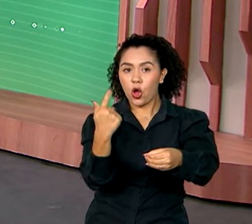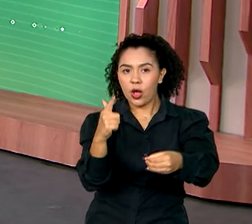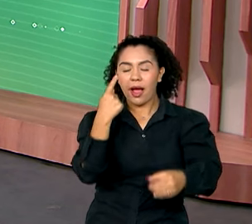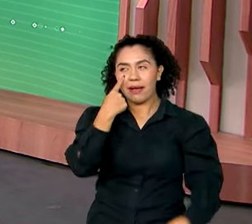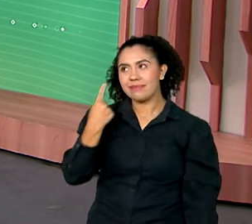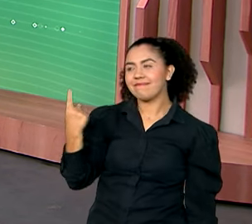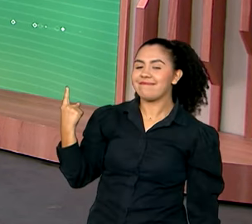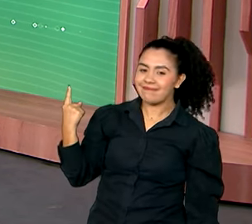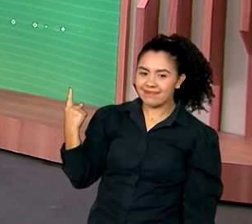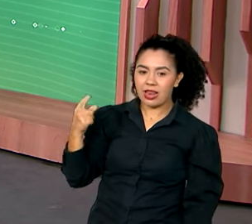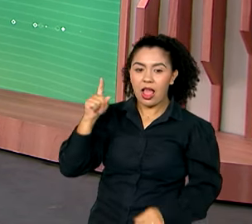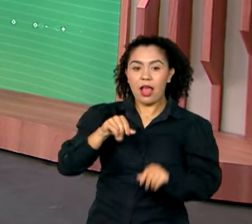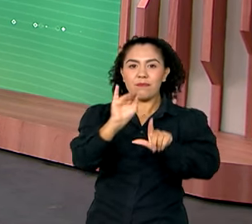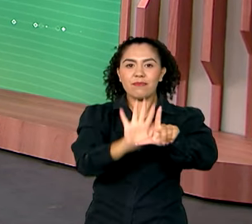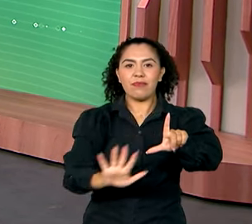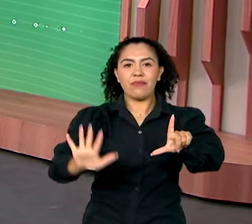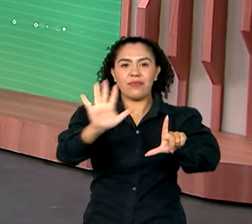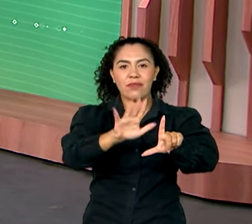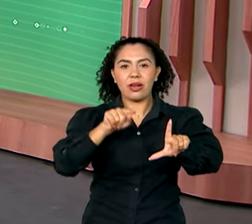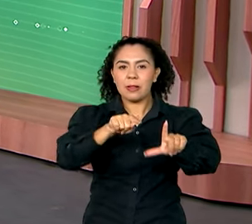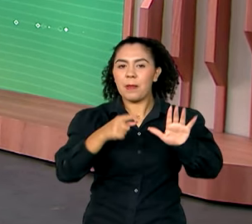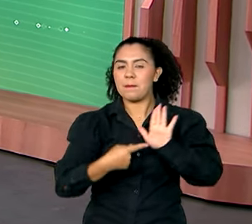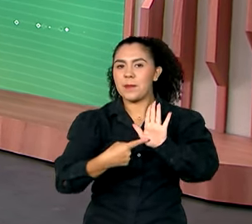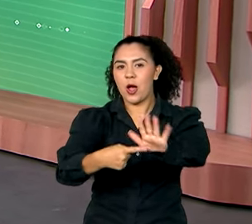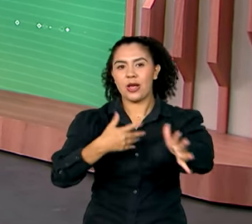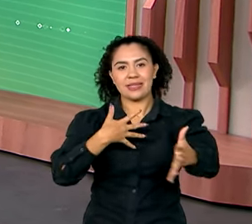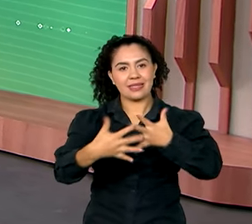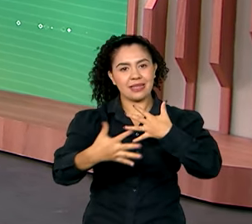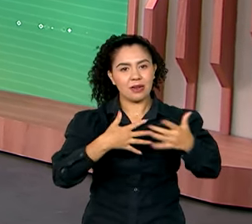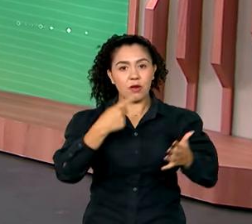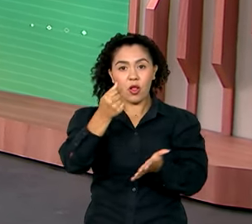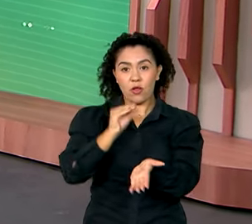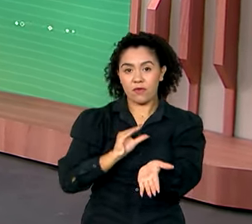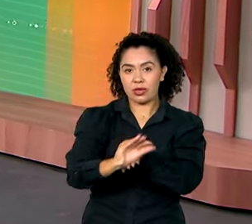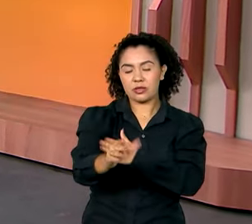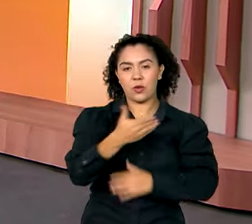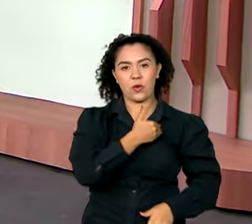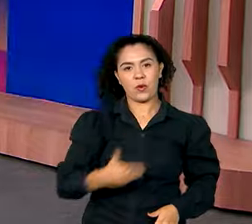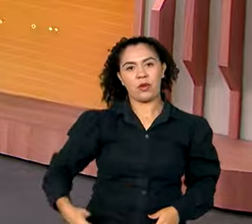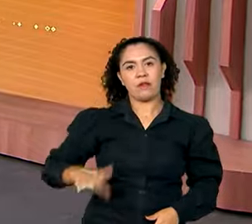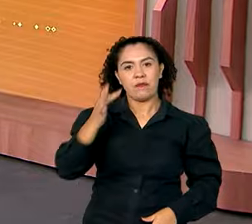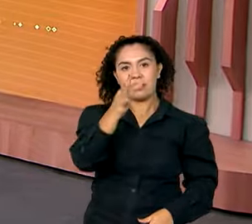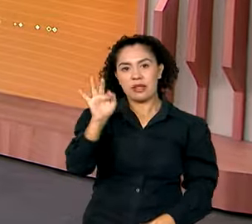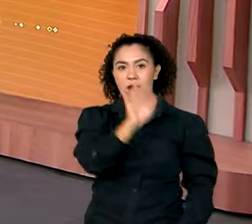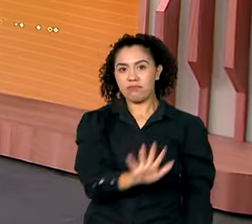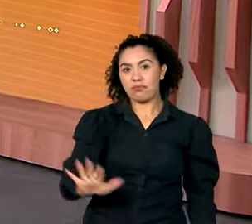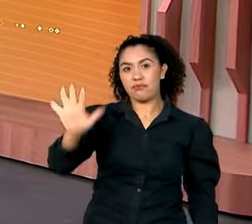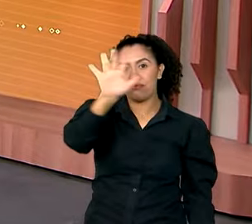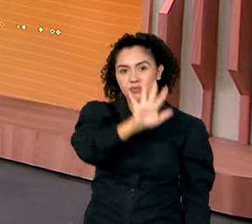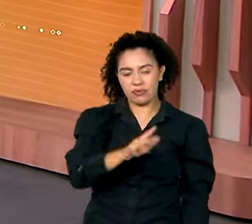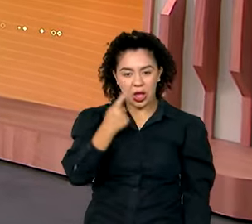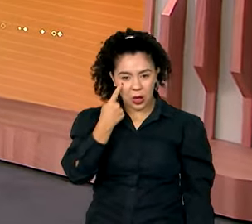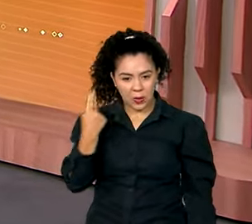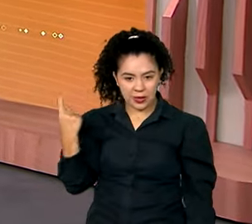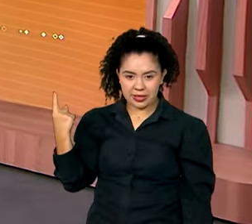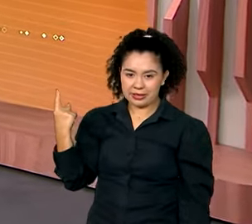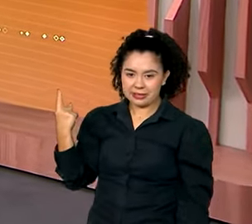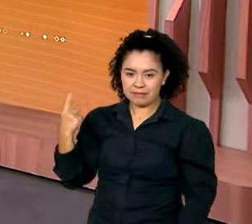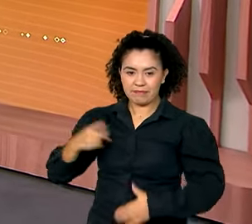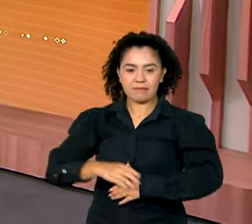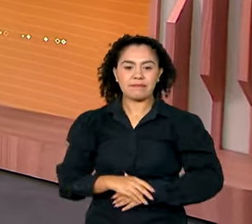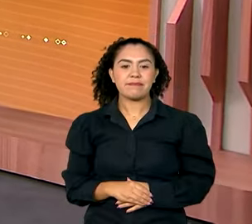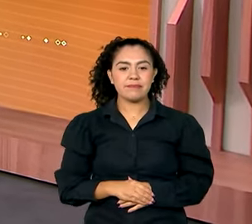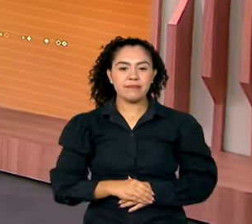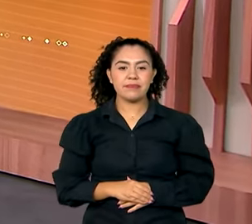plataforma Comunica.br, que mostra com transparência os investimentos federais em todo o país. Bom, vamos ver